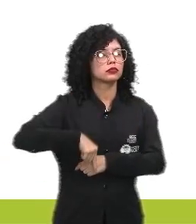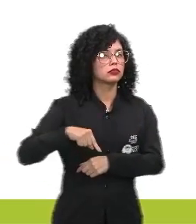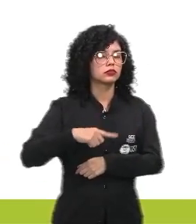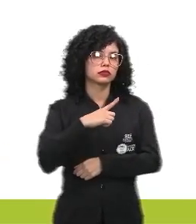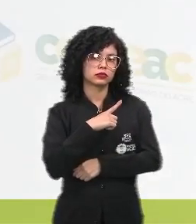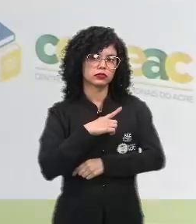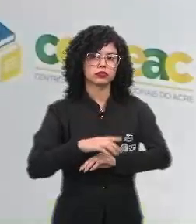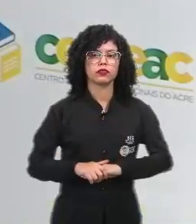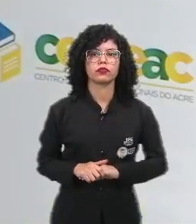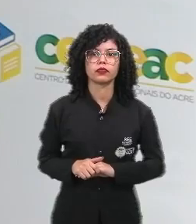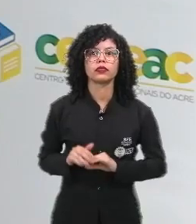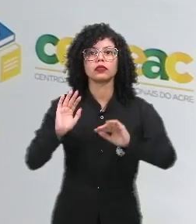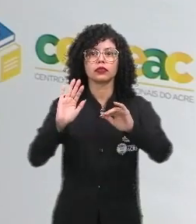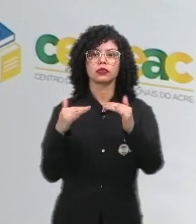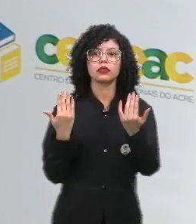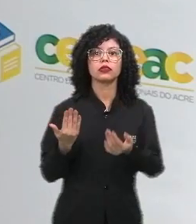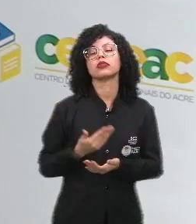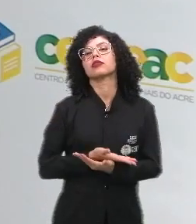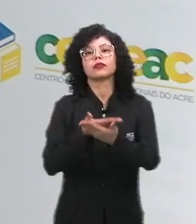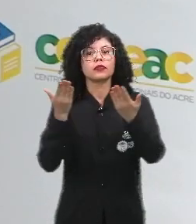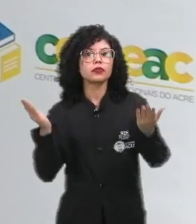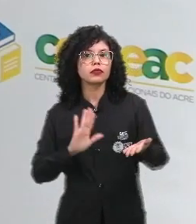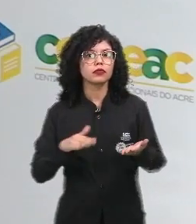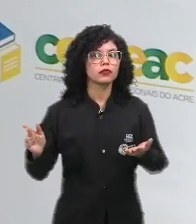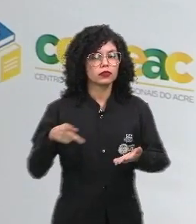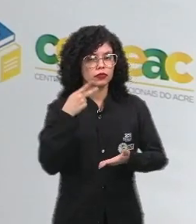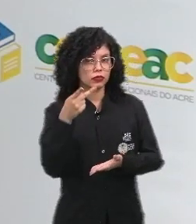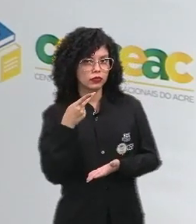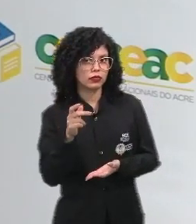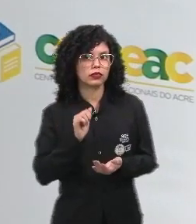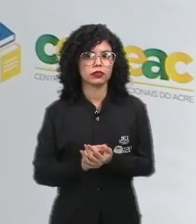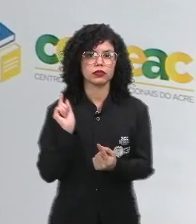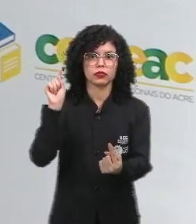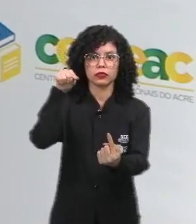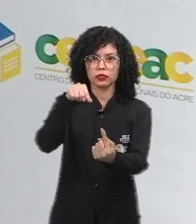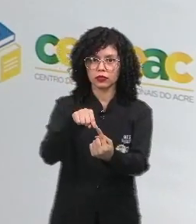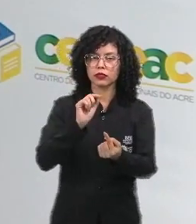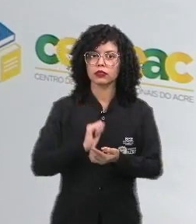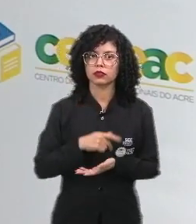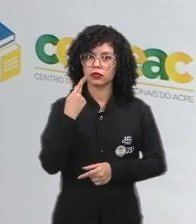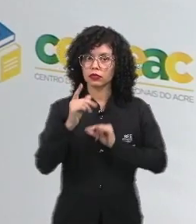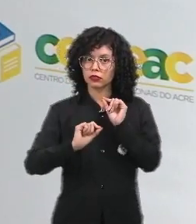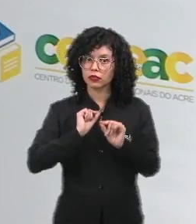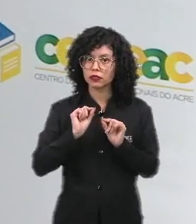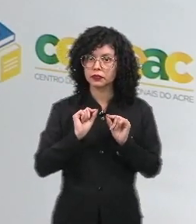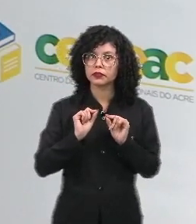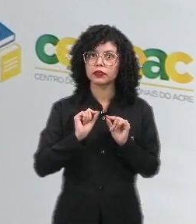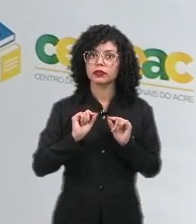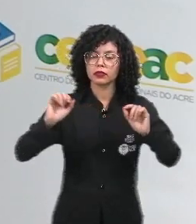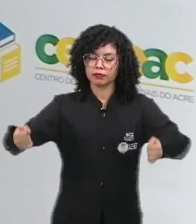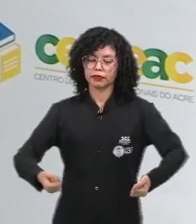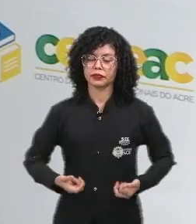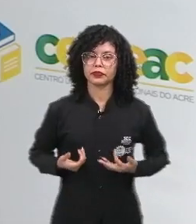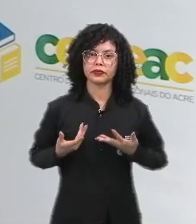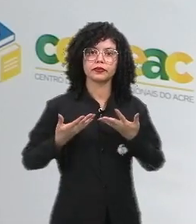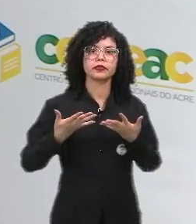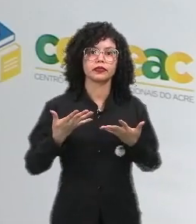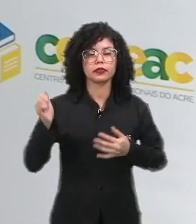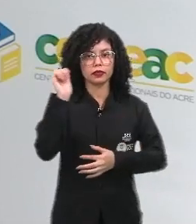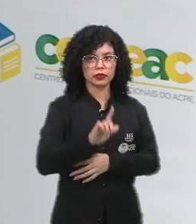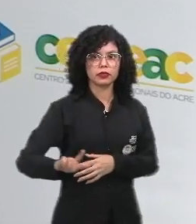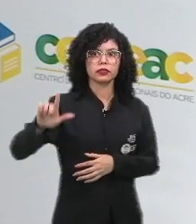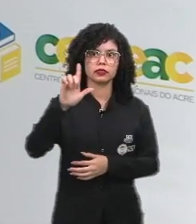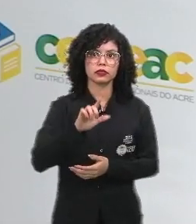estiveram. Então, volta aqui para mim. Pessoal, quando nós falamos do quinhentismo, nós falamos de uma manifestação